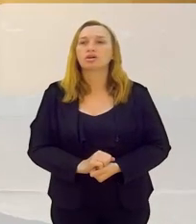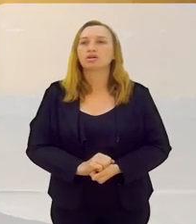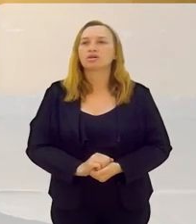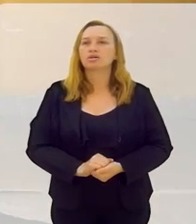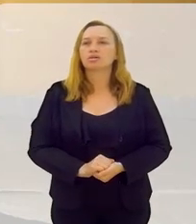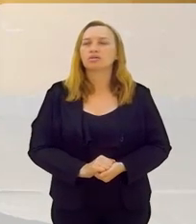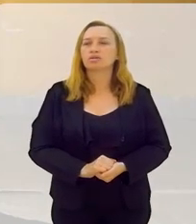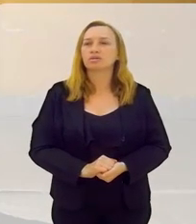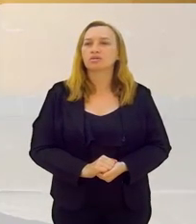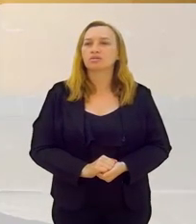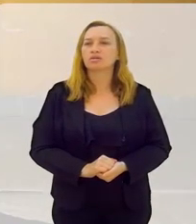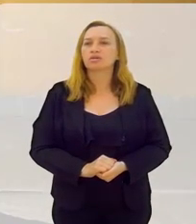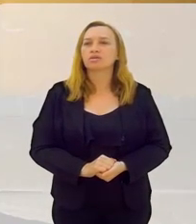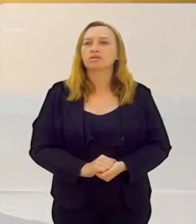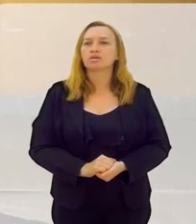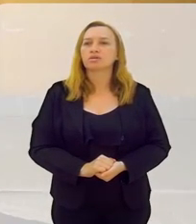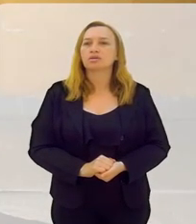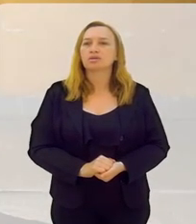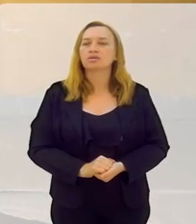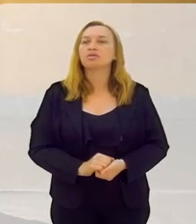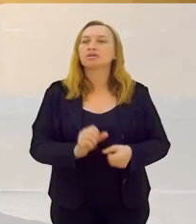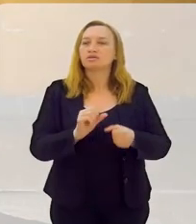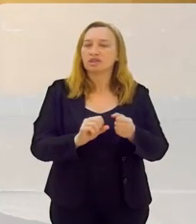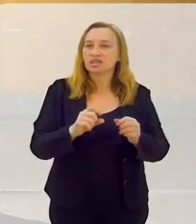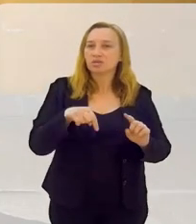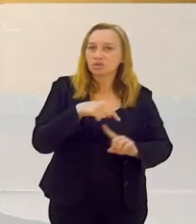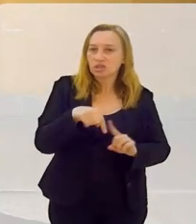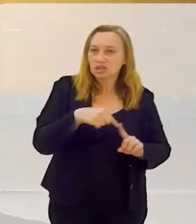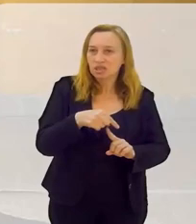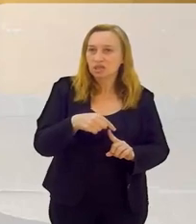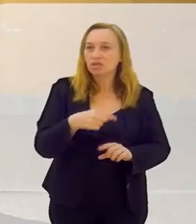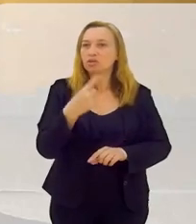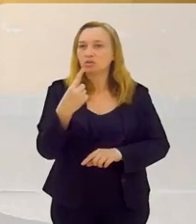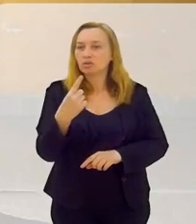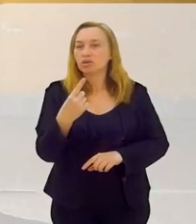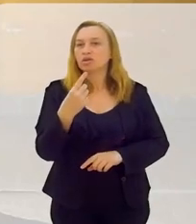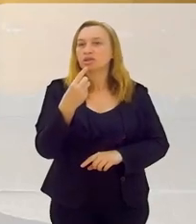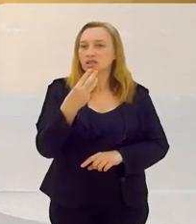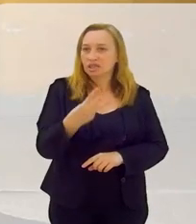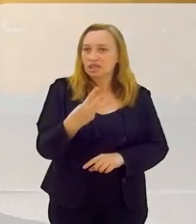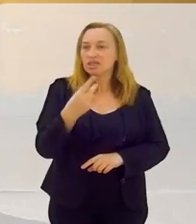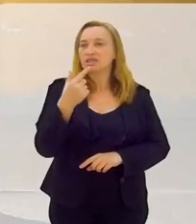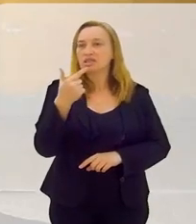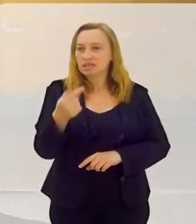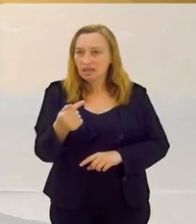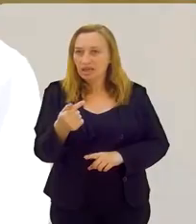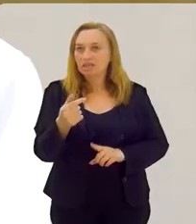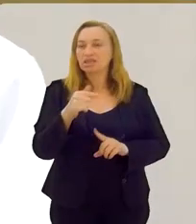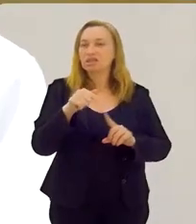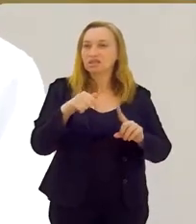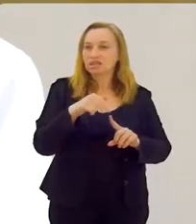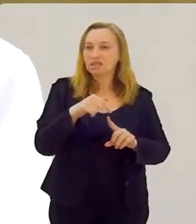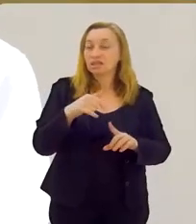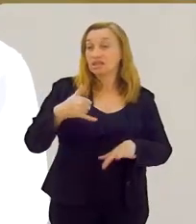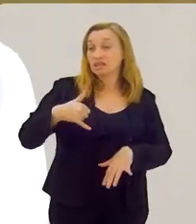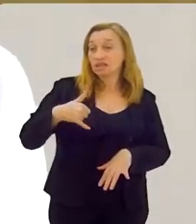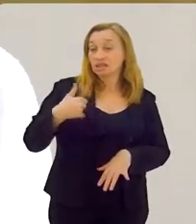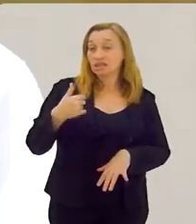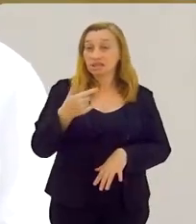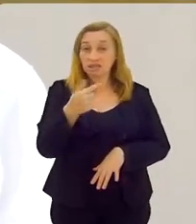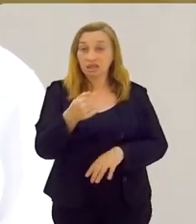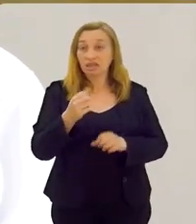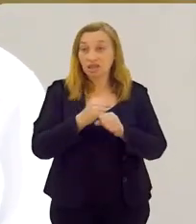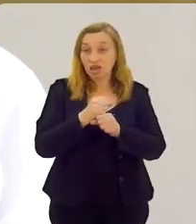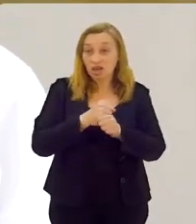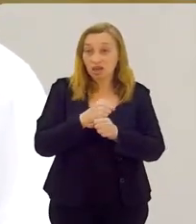Quando nós pagamos... Fazemos santo, pagamos um, três, sete. A partir dos sete anos,